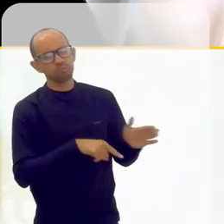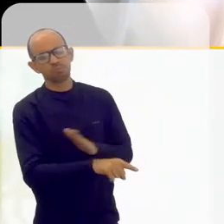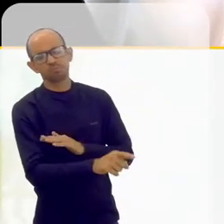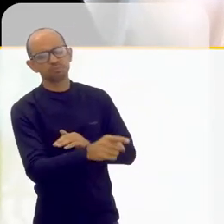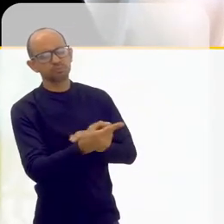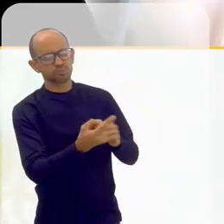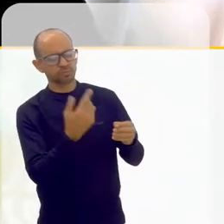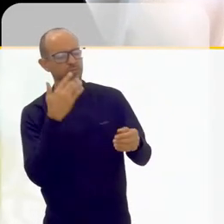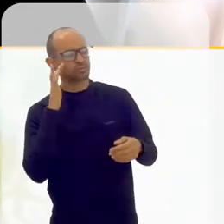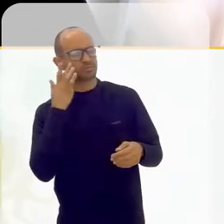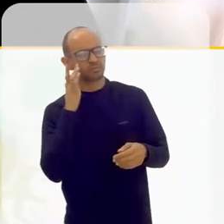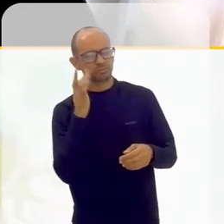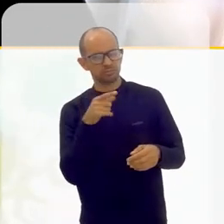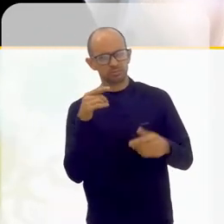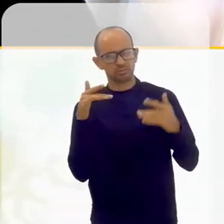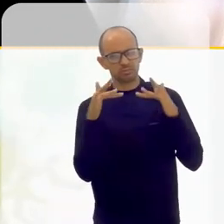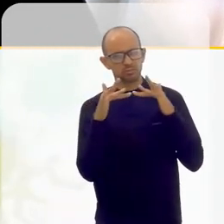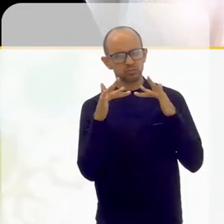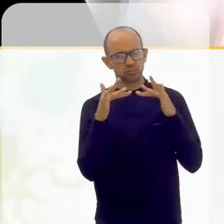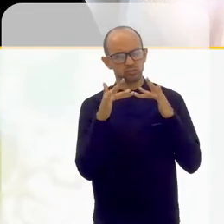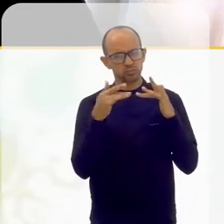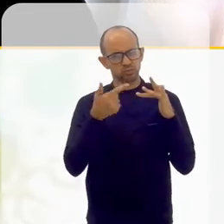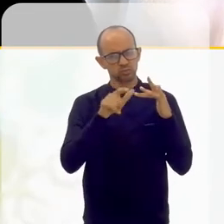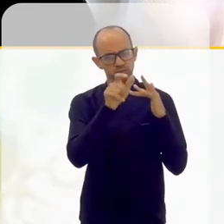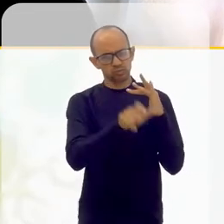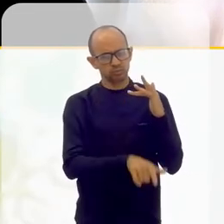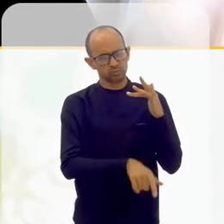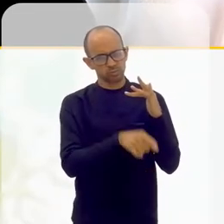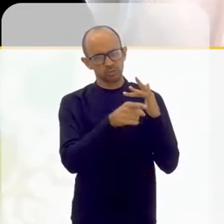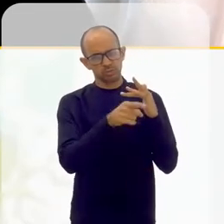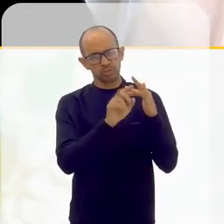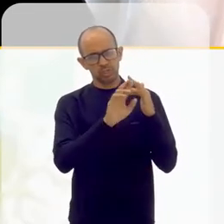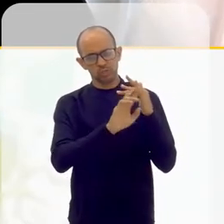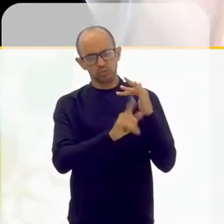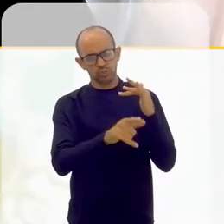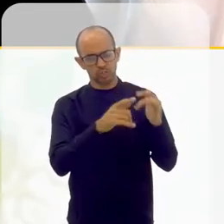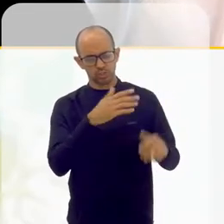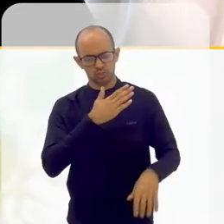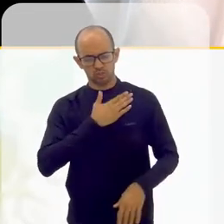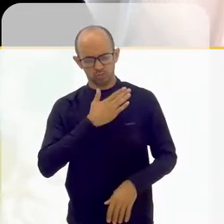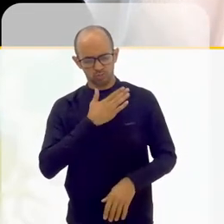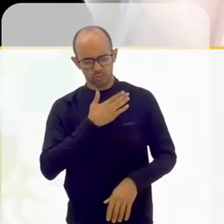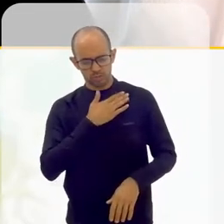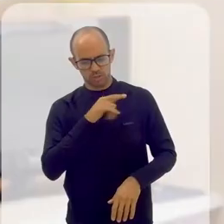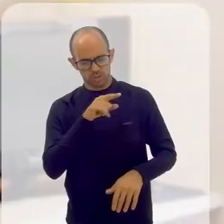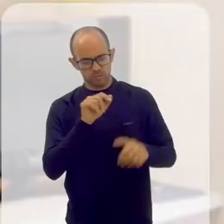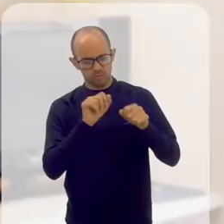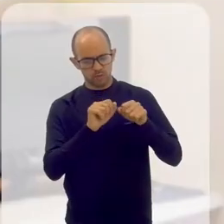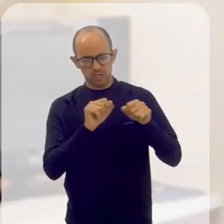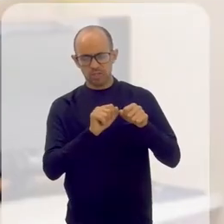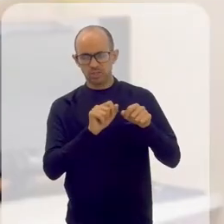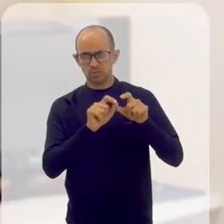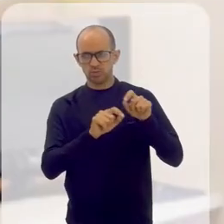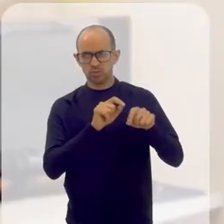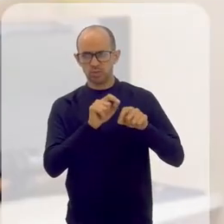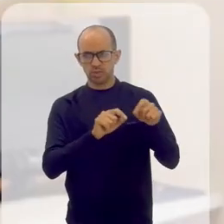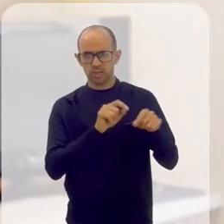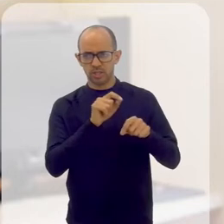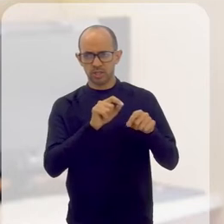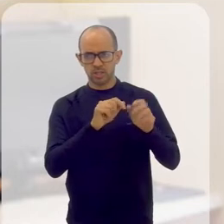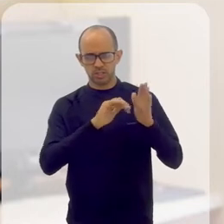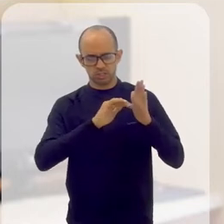você diria que esse contato com o outro, com o outro que é tão diferente de você, fez cair